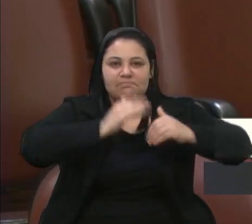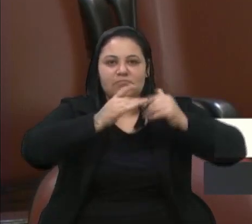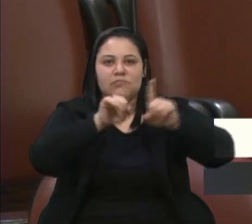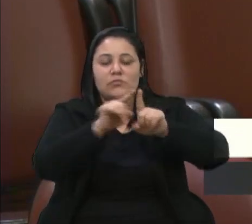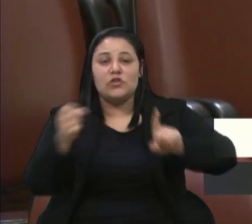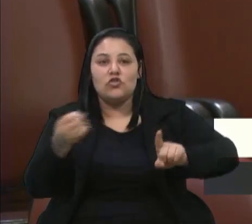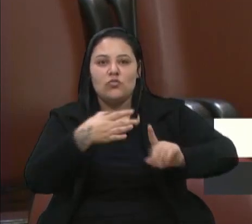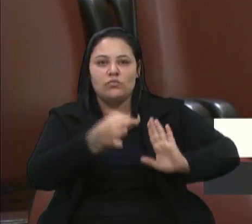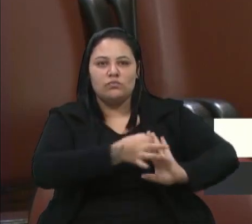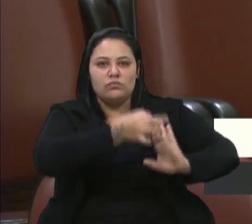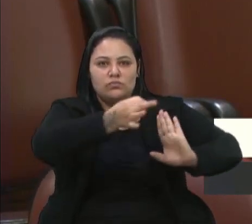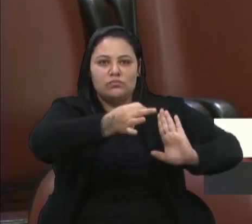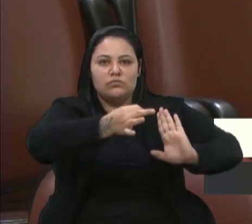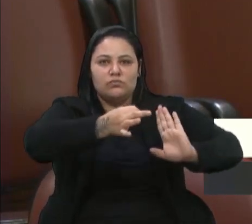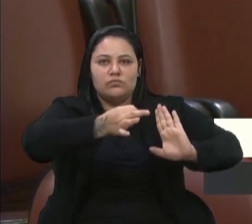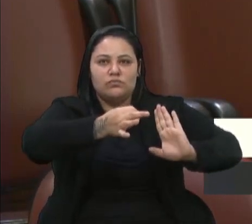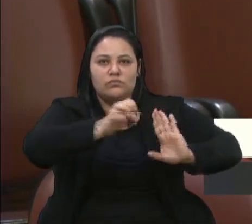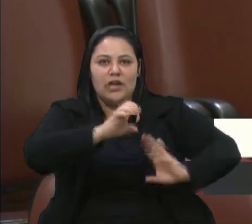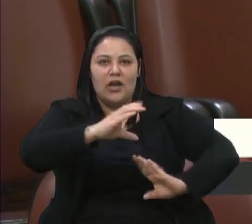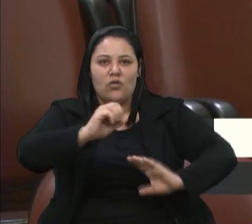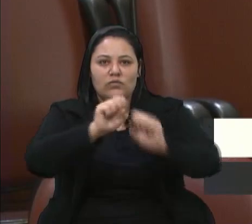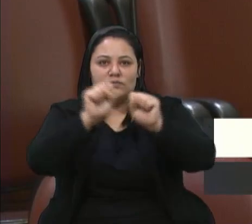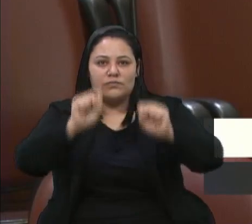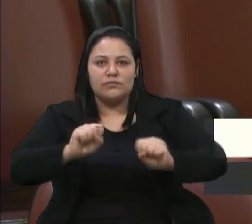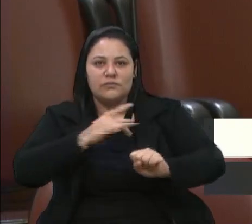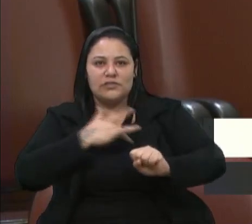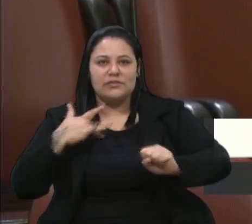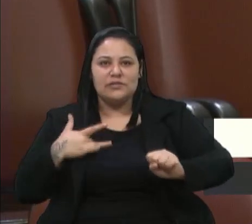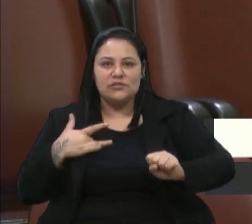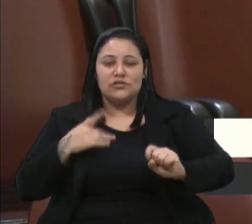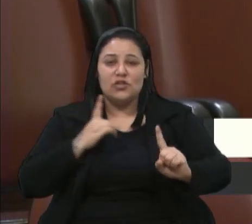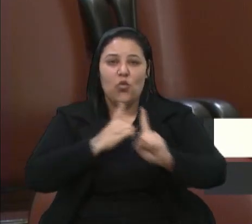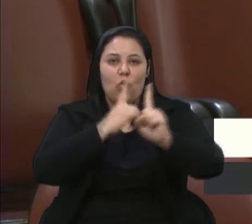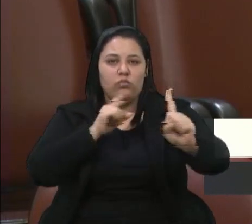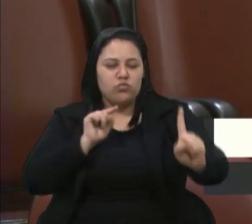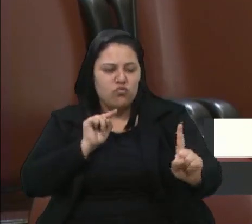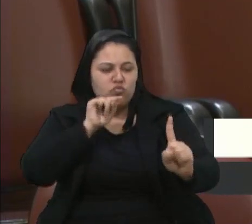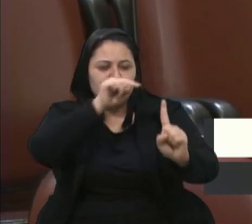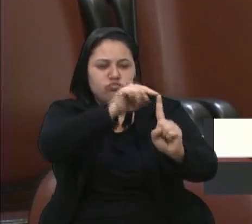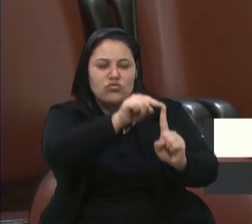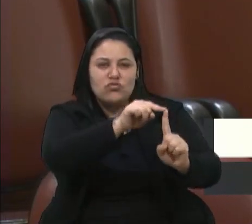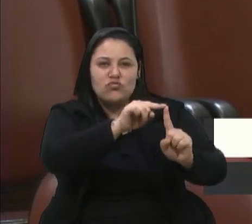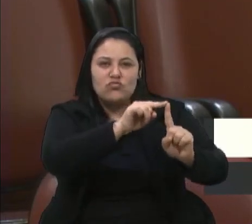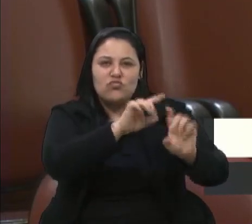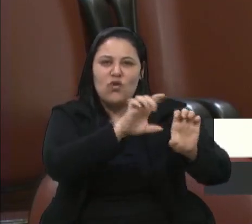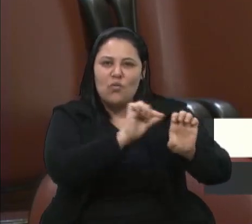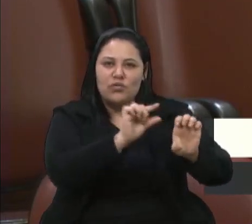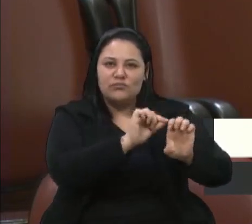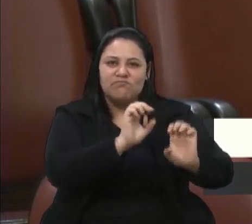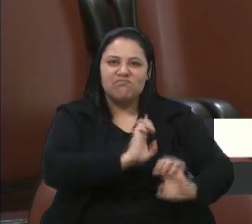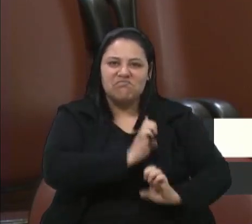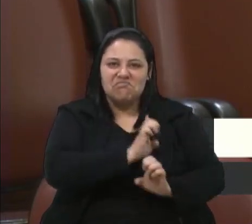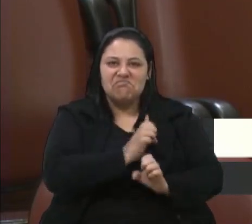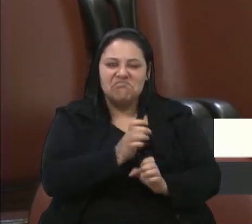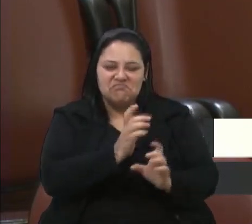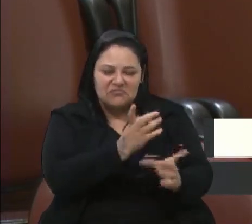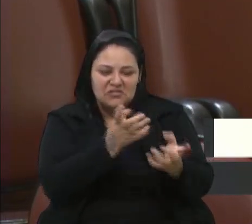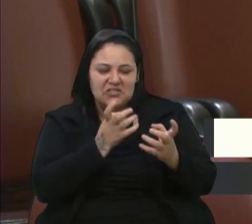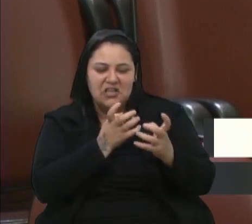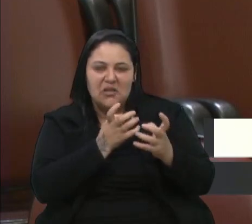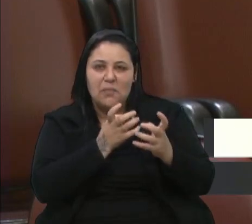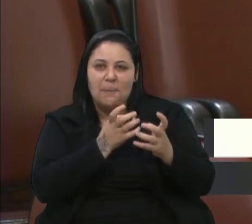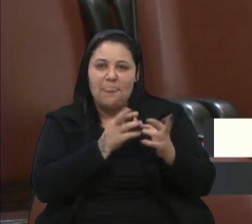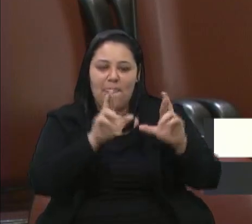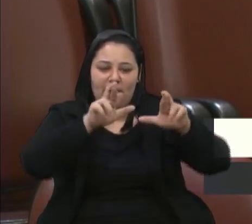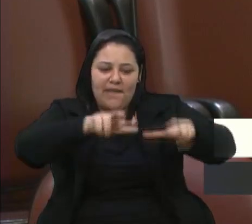posicionamento como ecossistema de saúde, que vai ao encontro dos objetivos dos empreendedores e que buscam a região turística das hortências